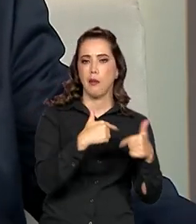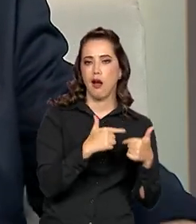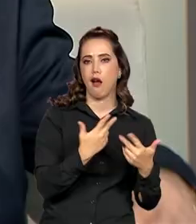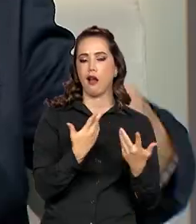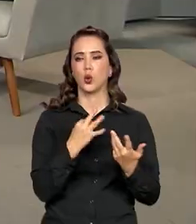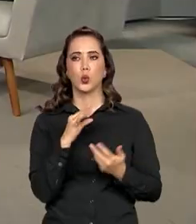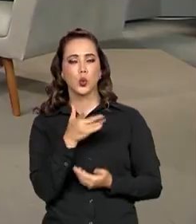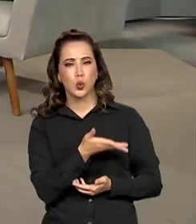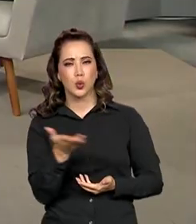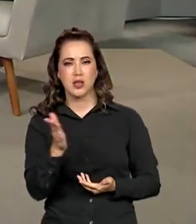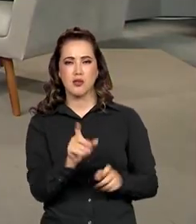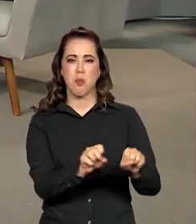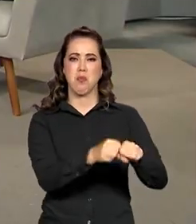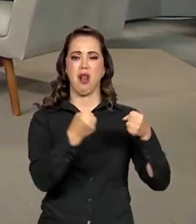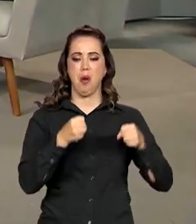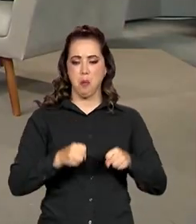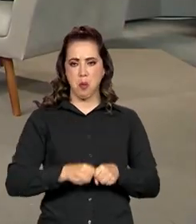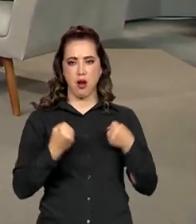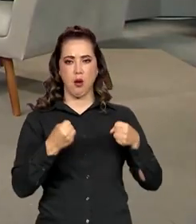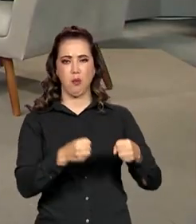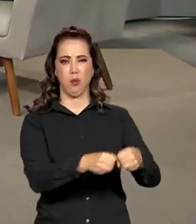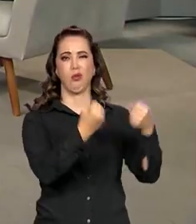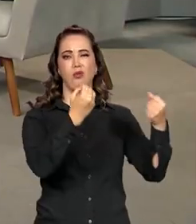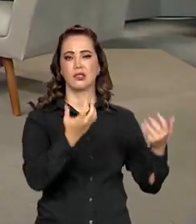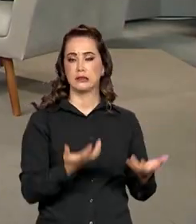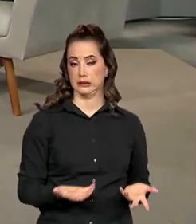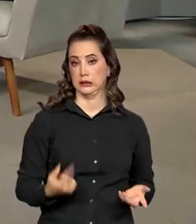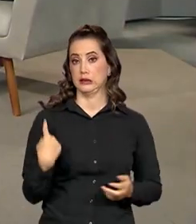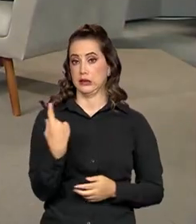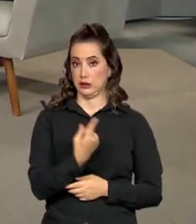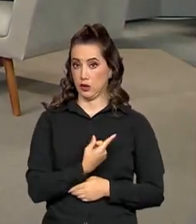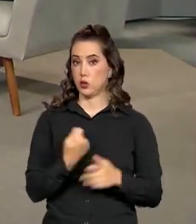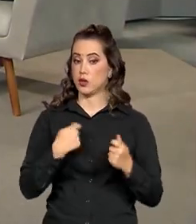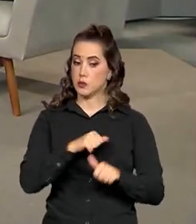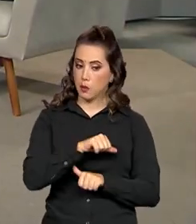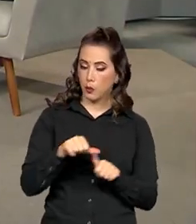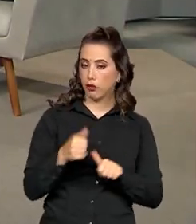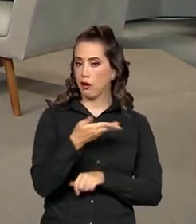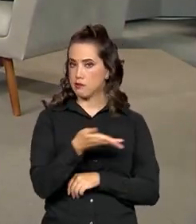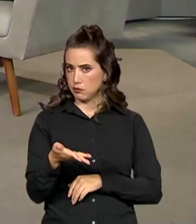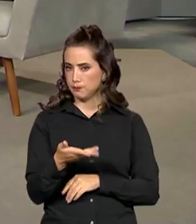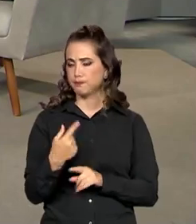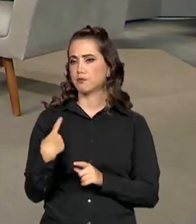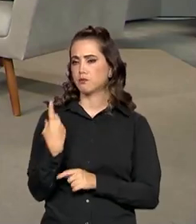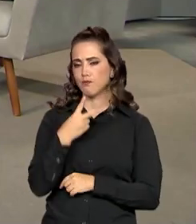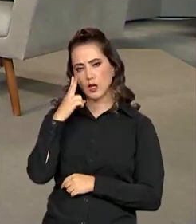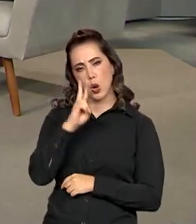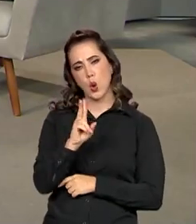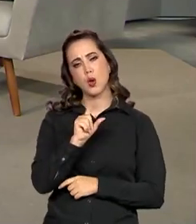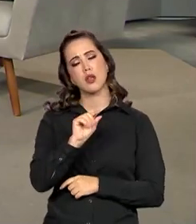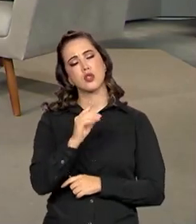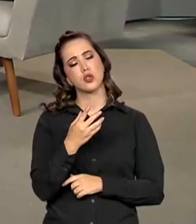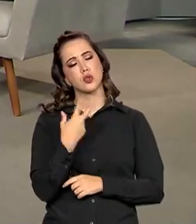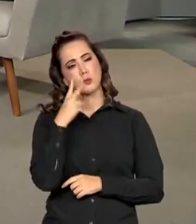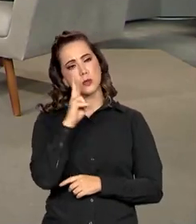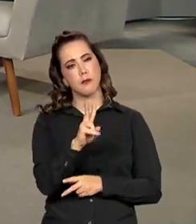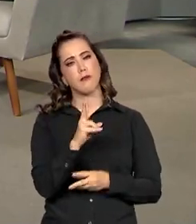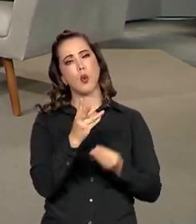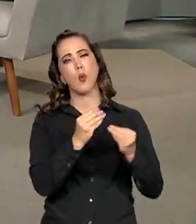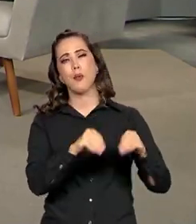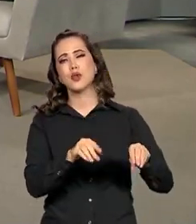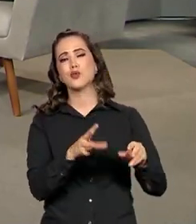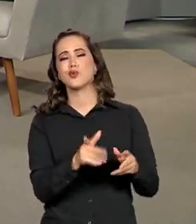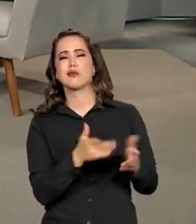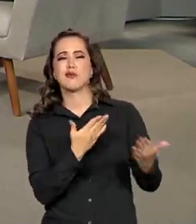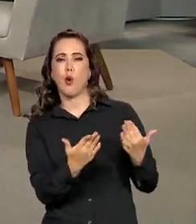atacado. Nós precisamos enfrentar esse dilema, rever o que for prejudicado nesse